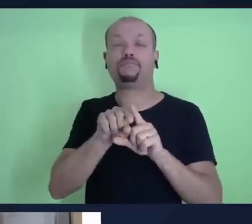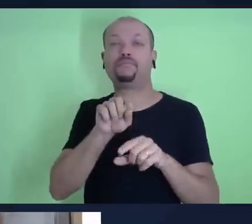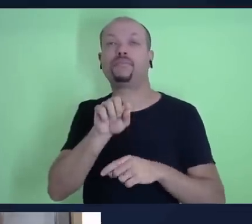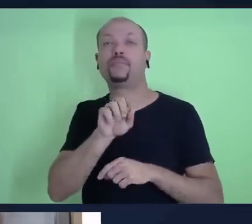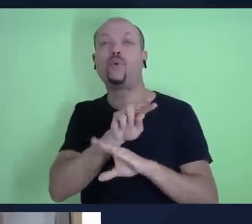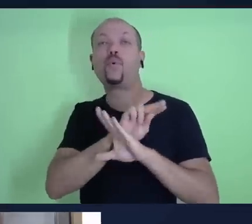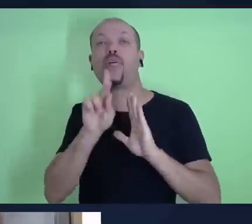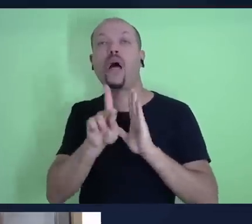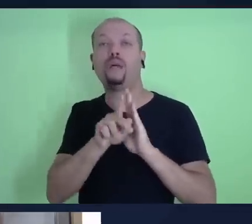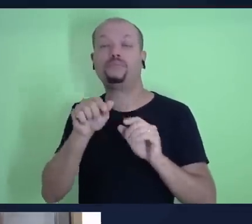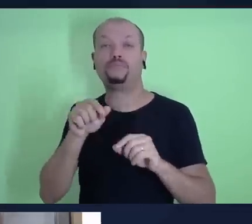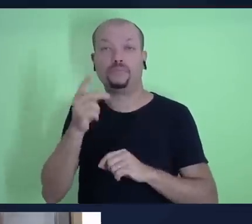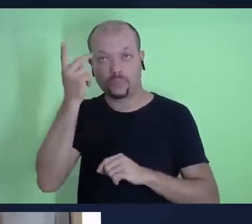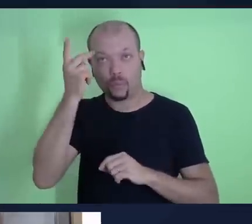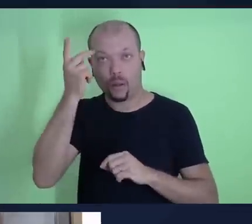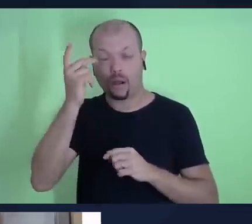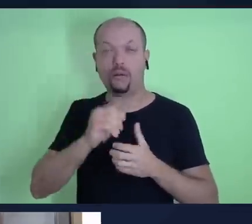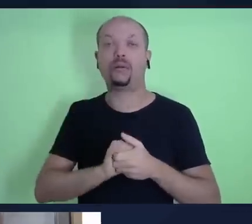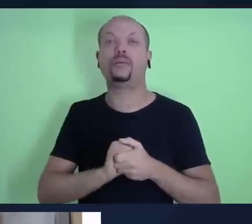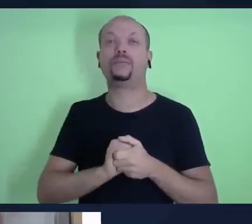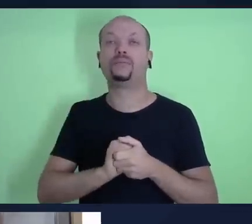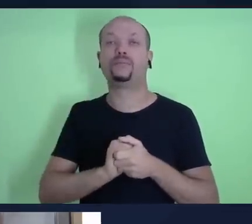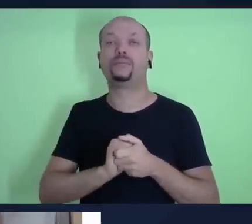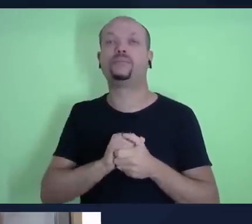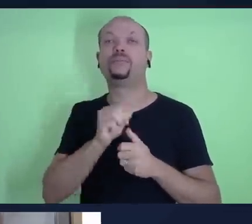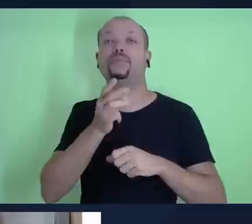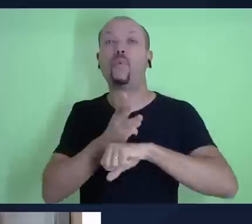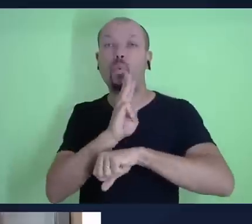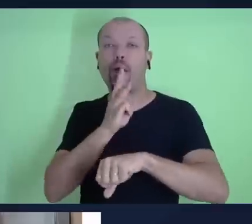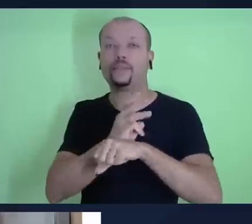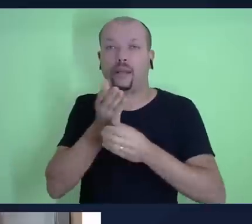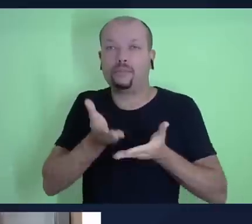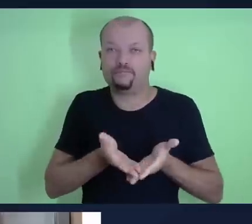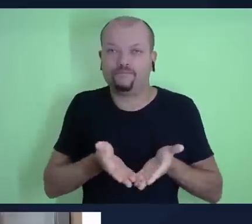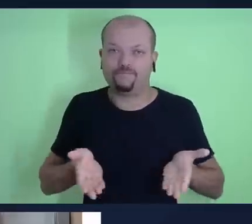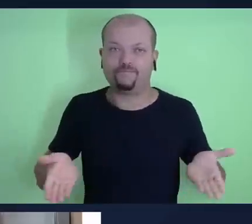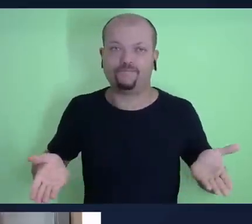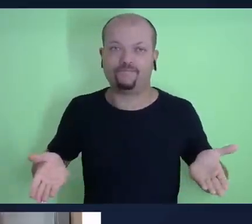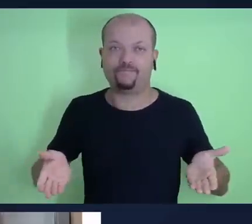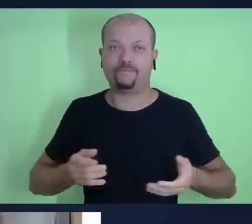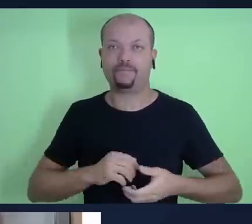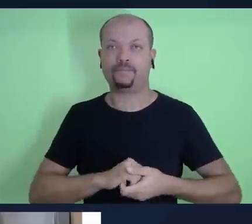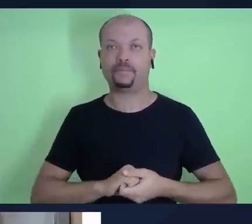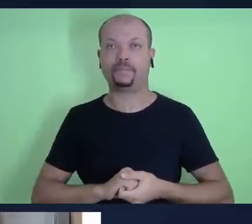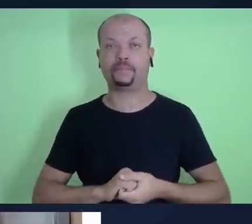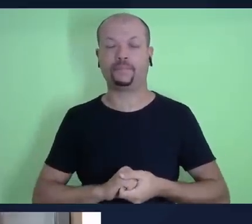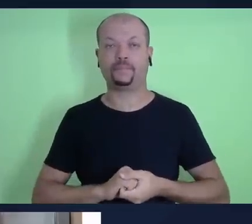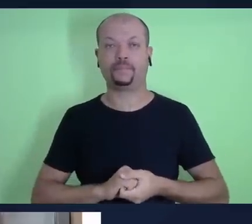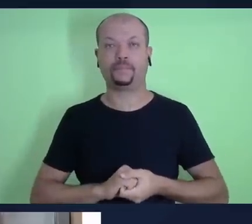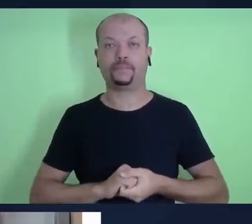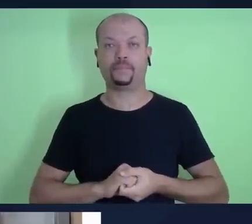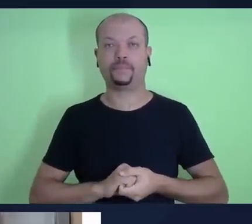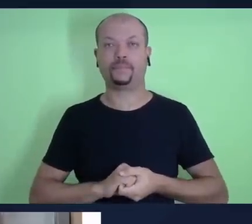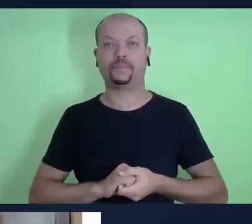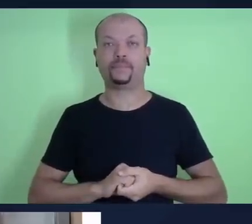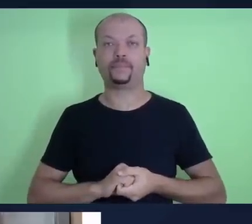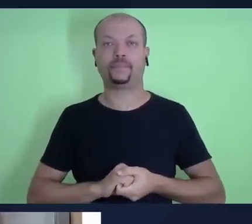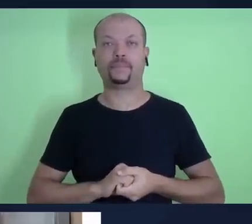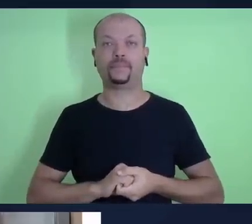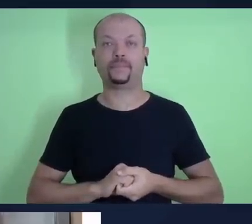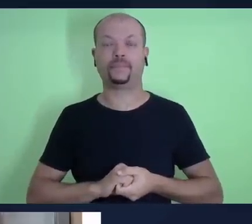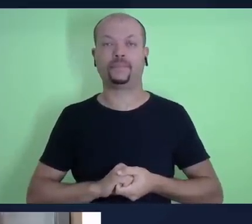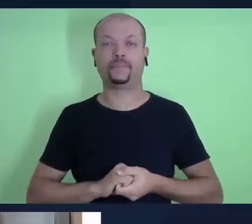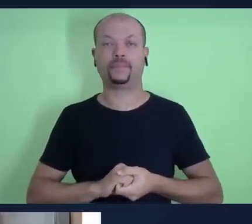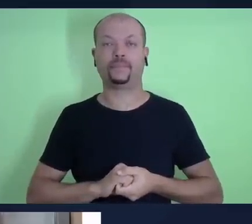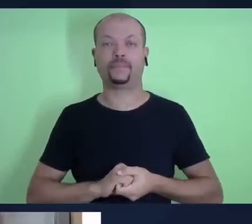através do WhatsApp 19 98165008 ou pelo e-mail arroba,